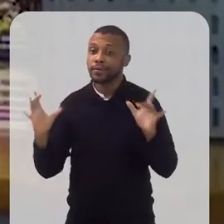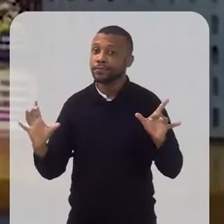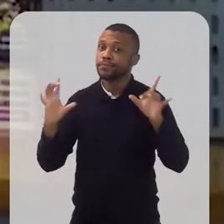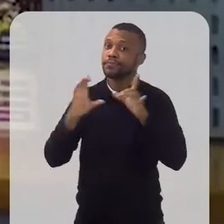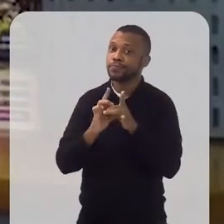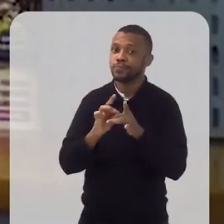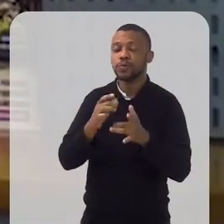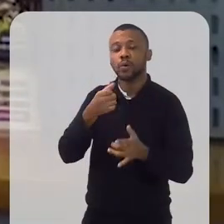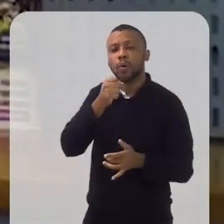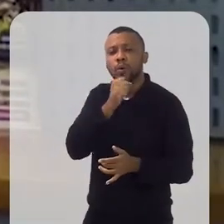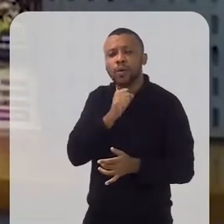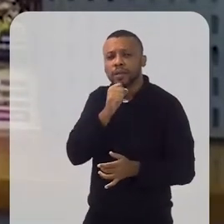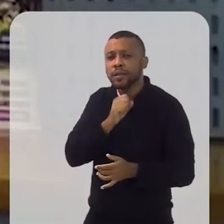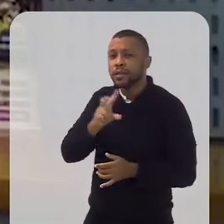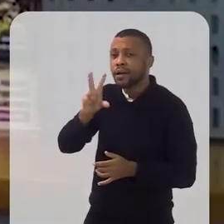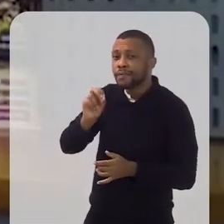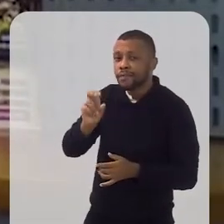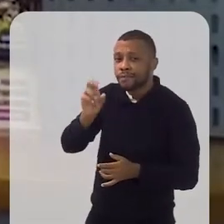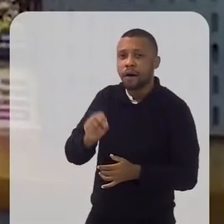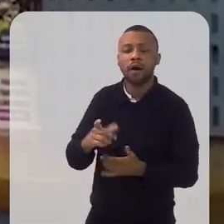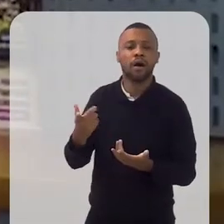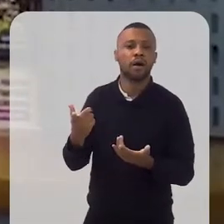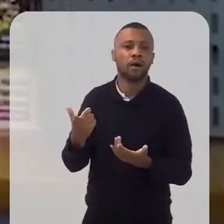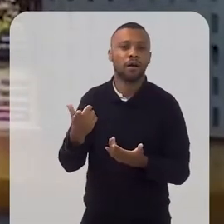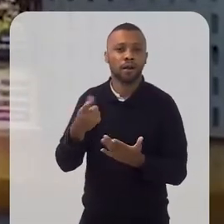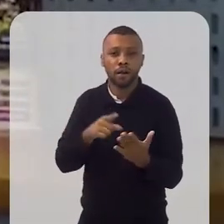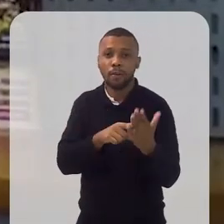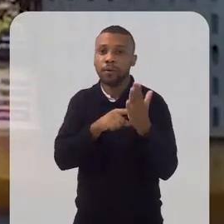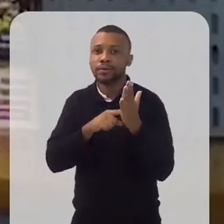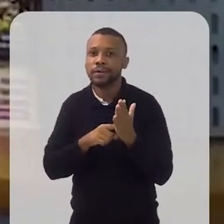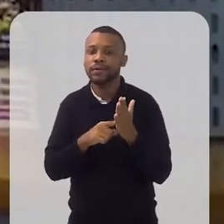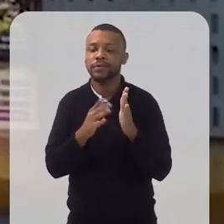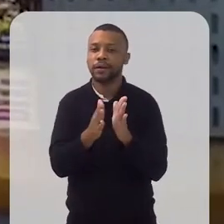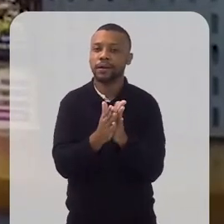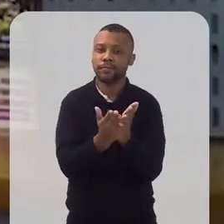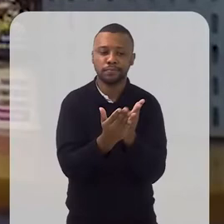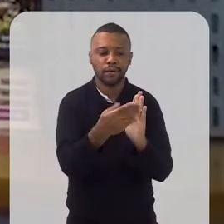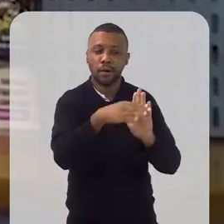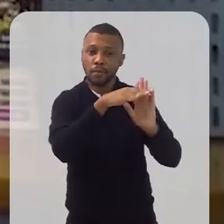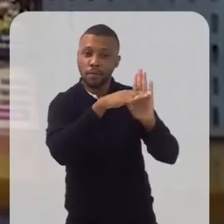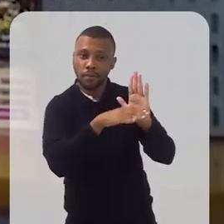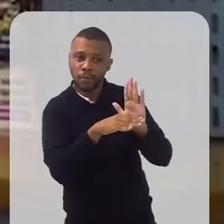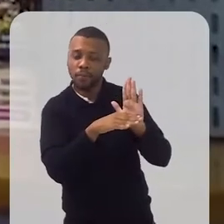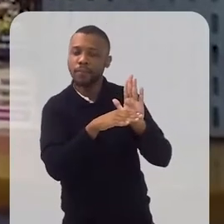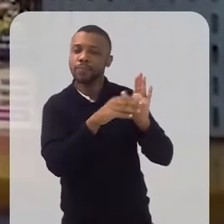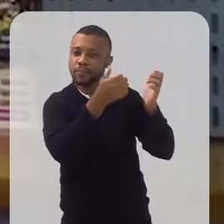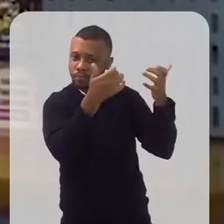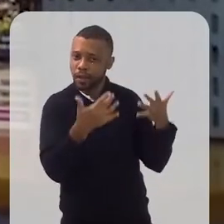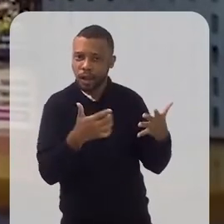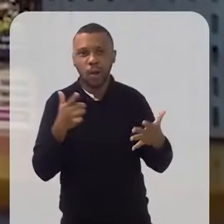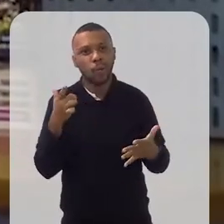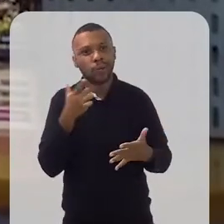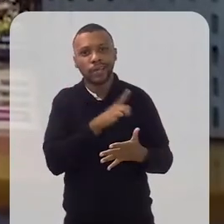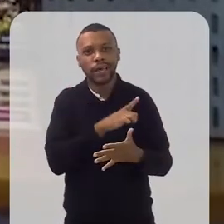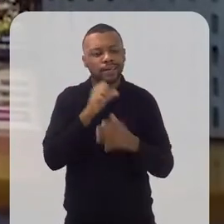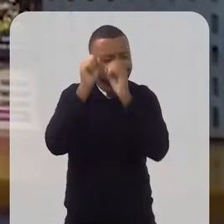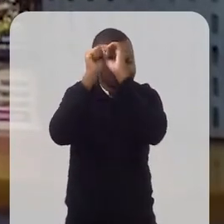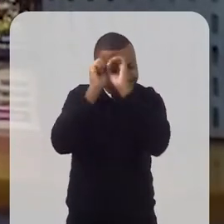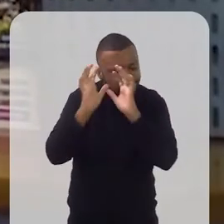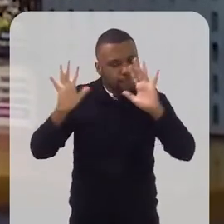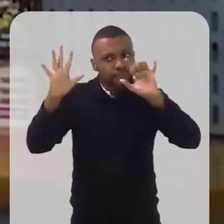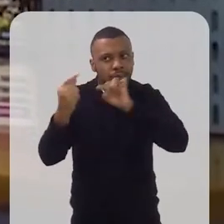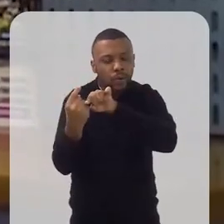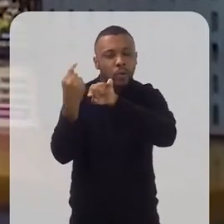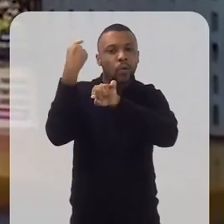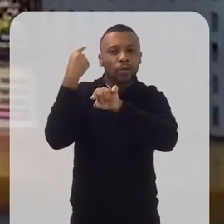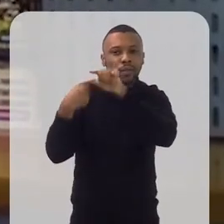o quanto que hoje elas, lendo o livro, elas se vendo naquele, escrevendo aquelas receitas, elas conseguem voltar ao passado,